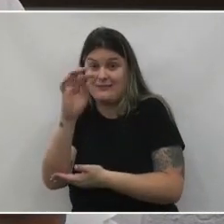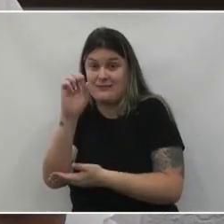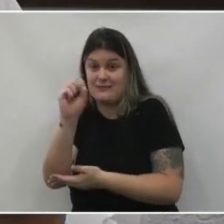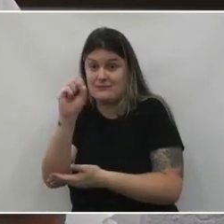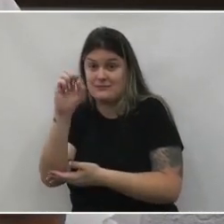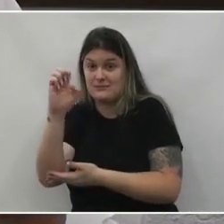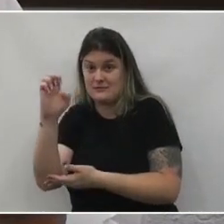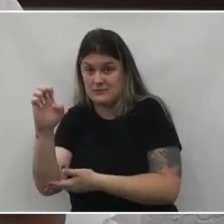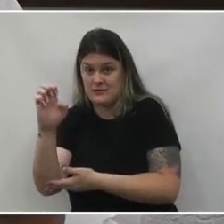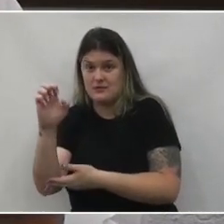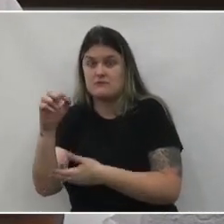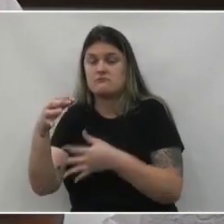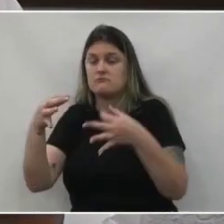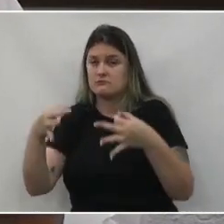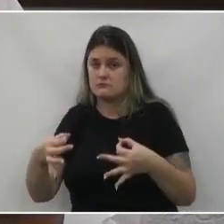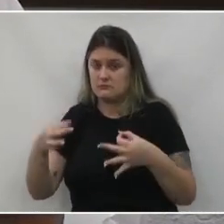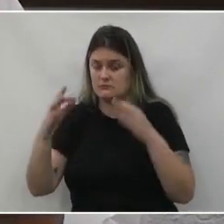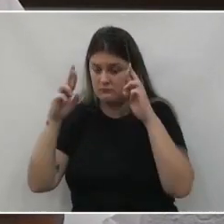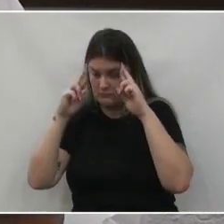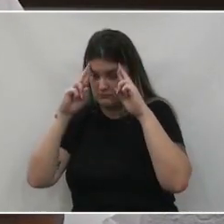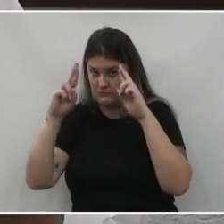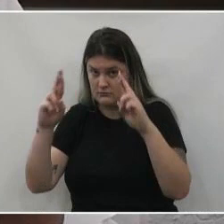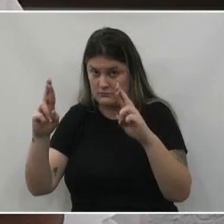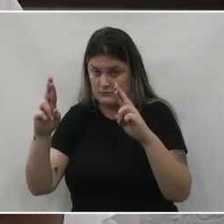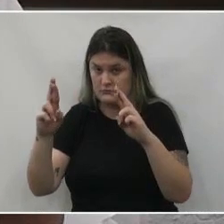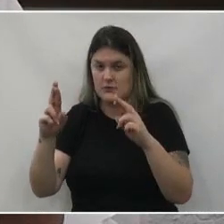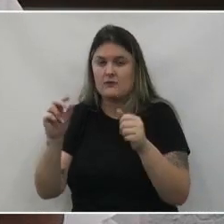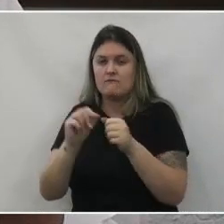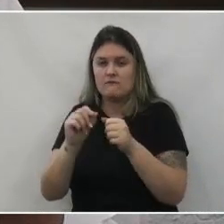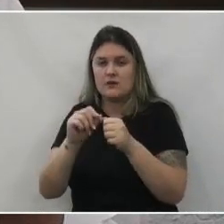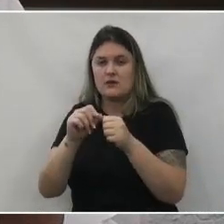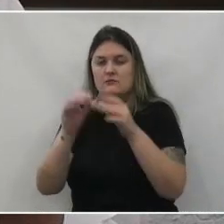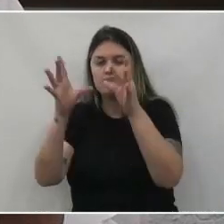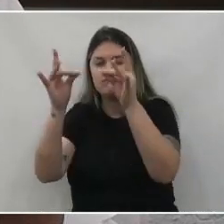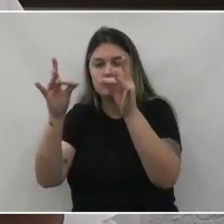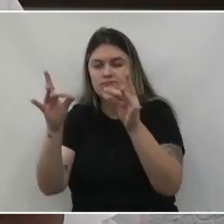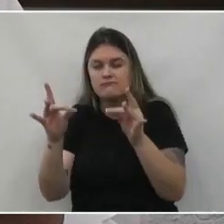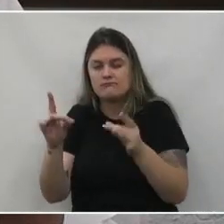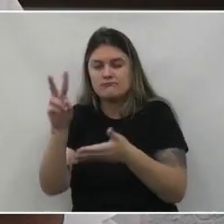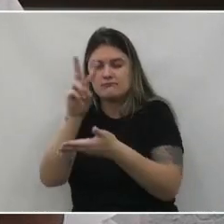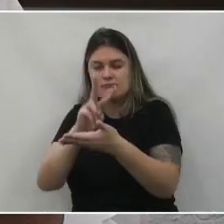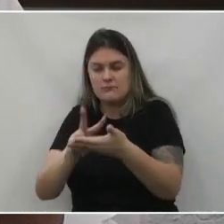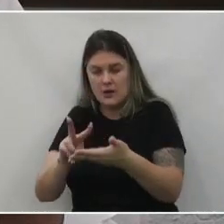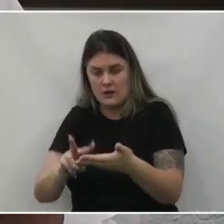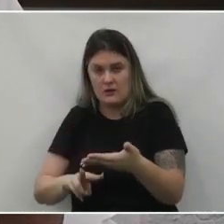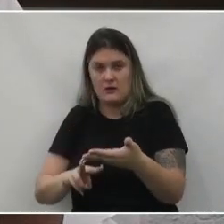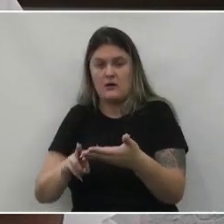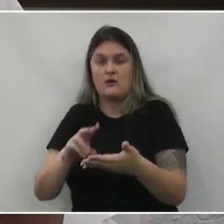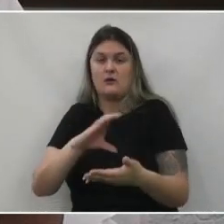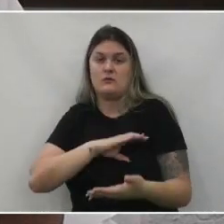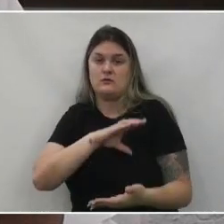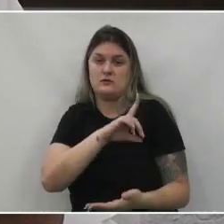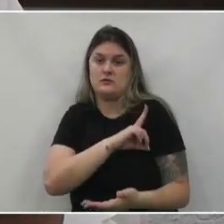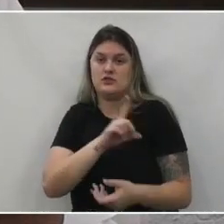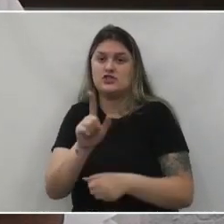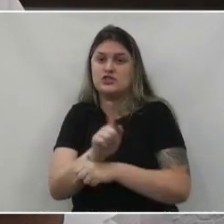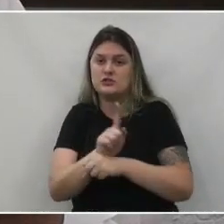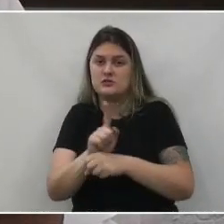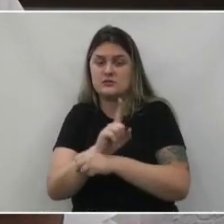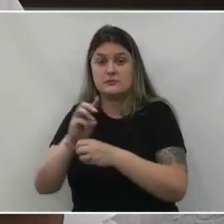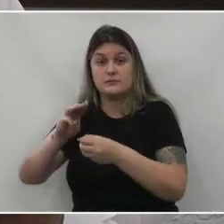na forma legal em exame realizado pela coordenadoria de gestão municipal